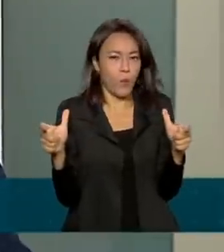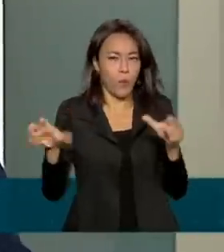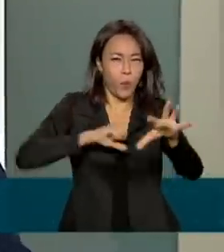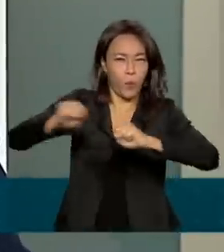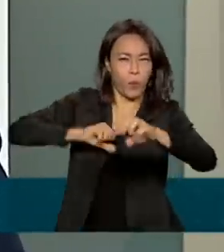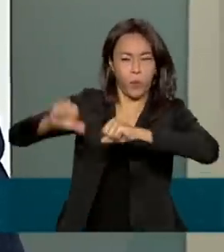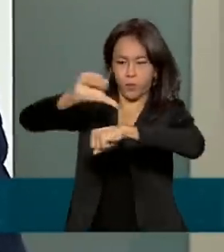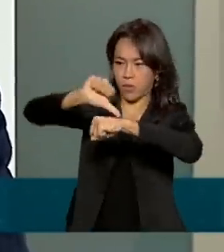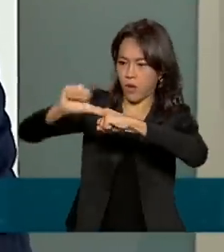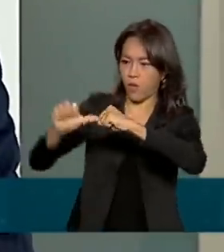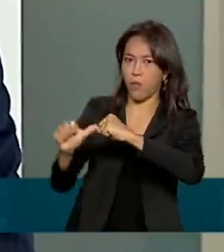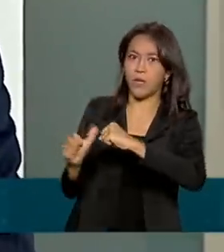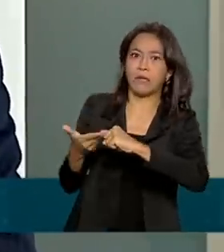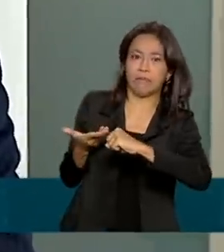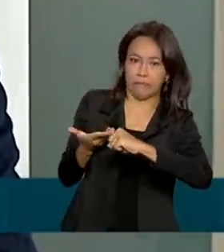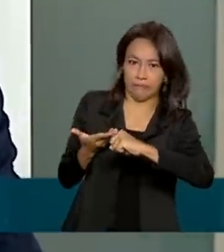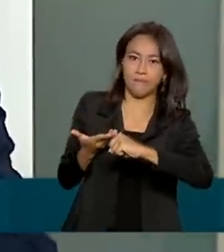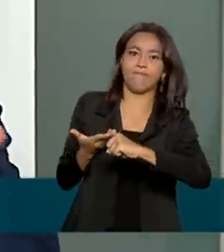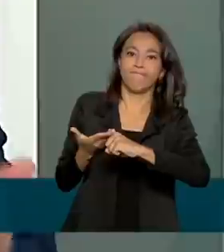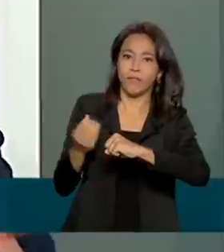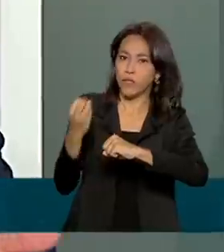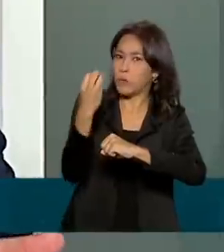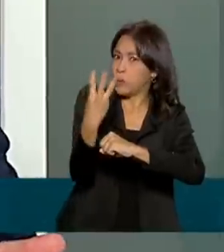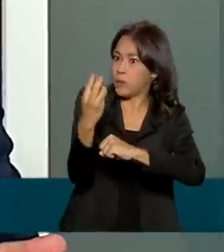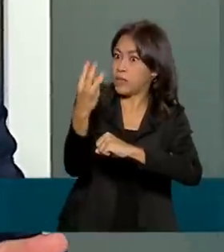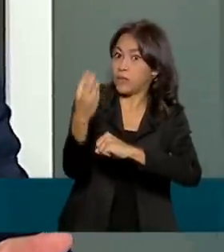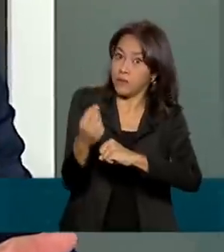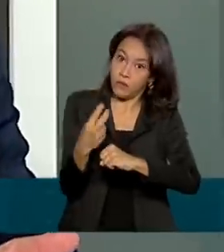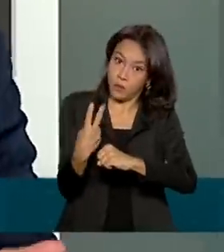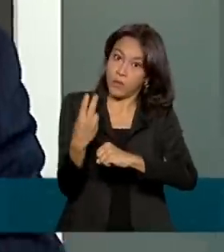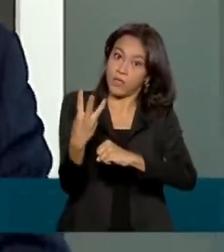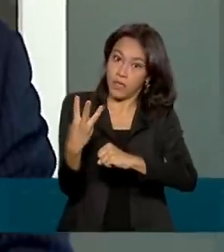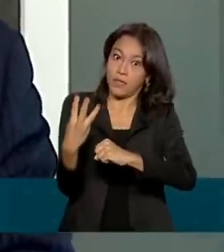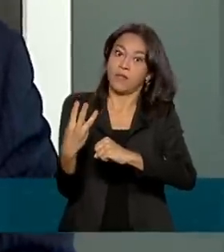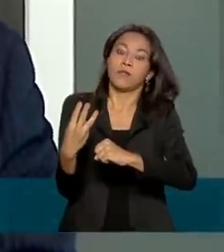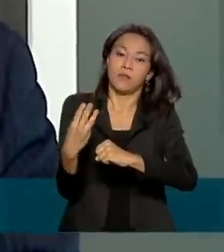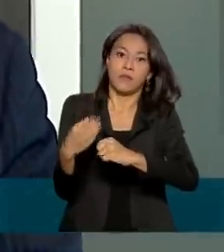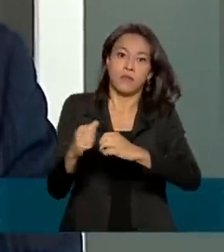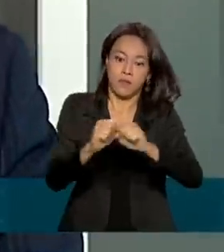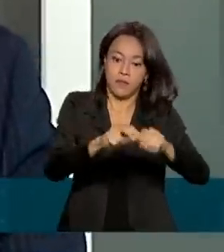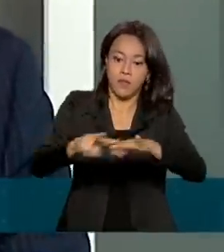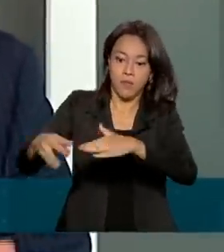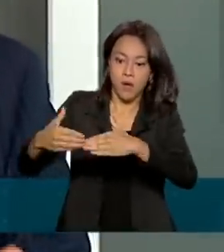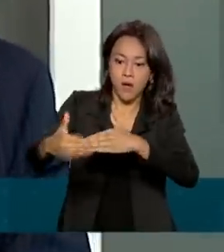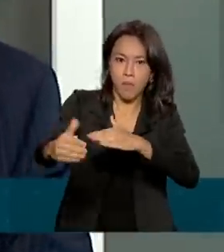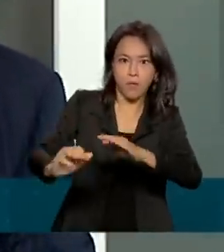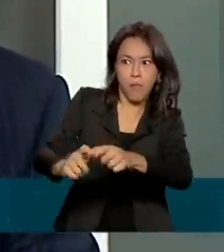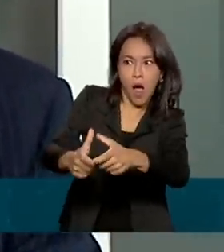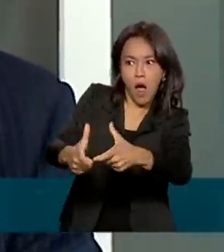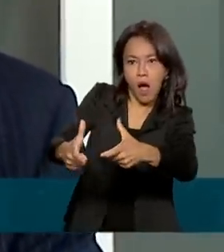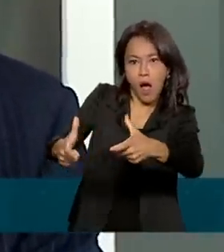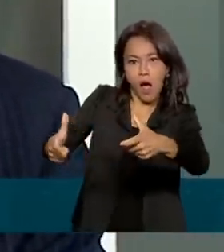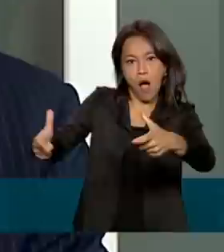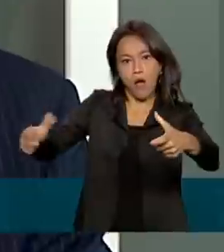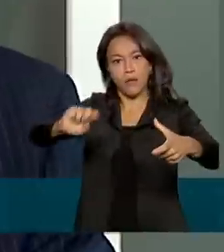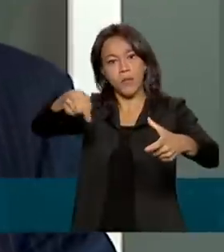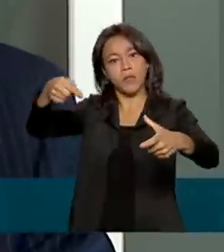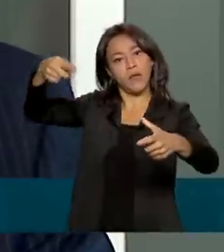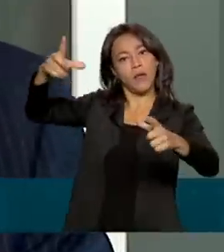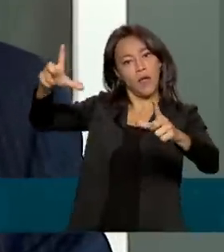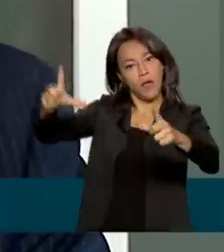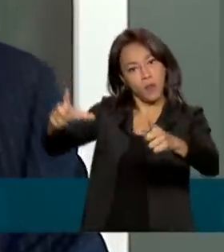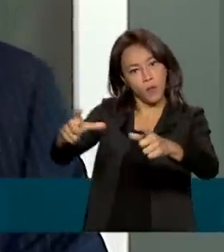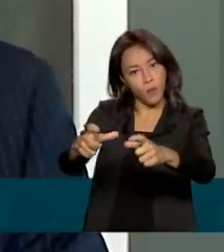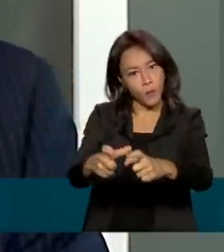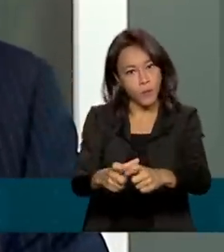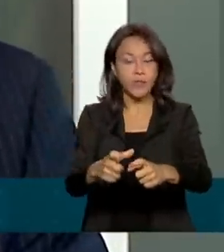próximas duas ou três semanas, é possível que tenhamos um pico. Depois, haverá uma queda. Se acontecer, como nos outros países, essa